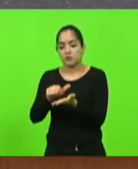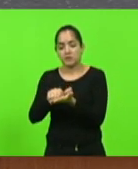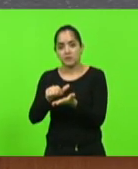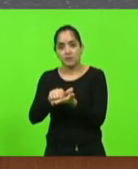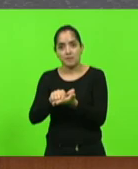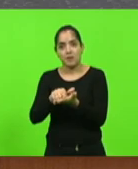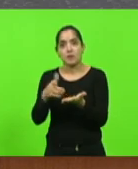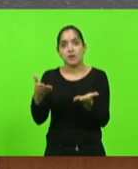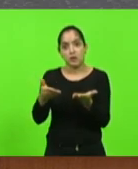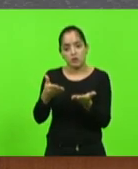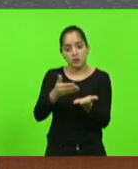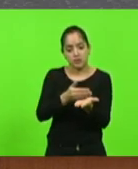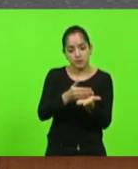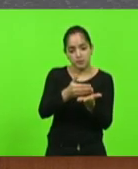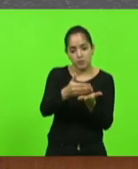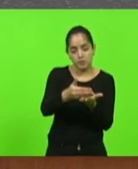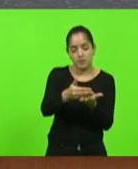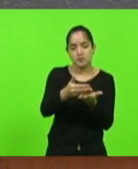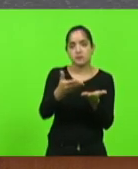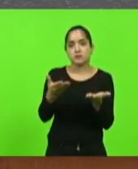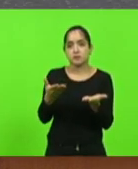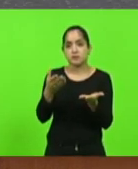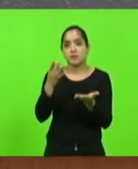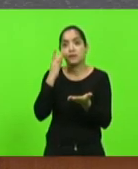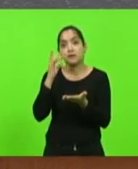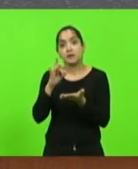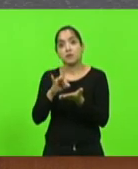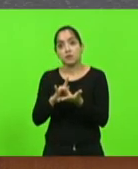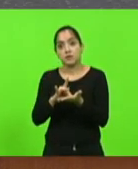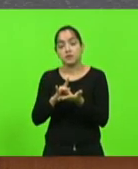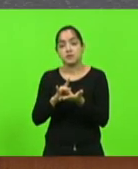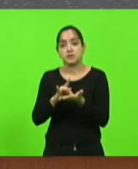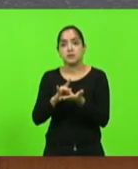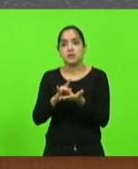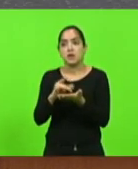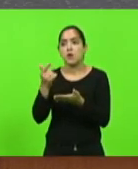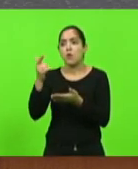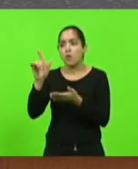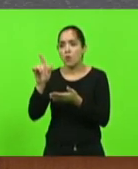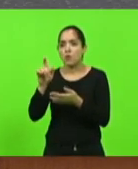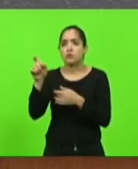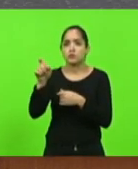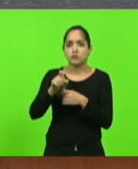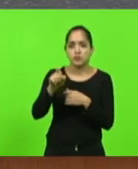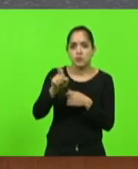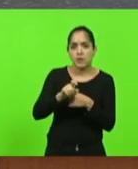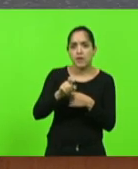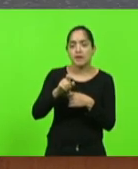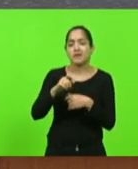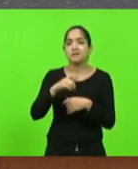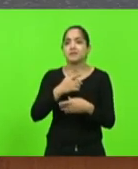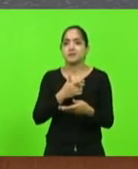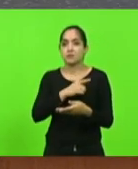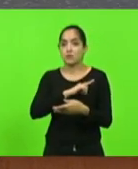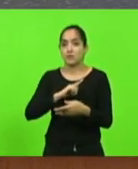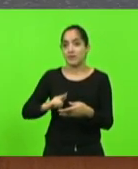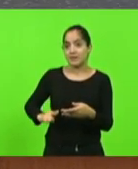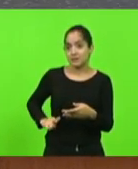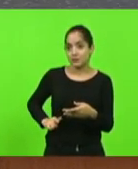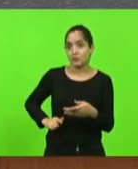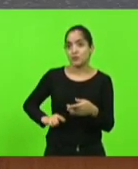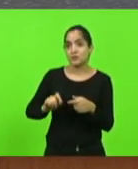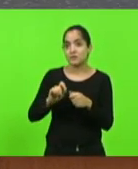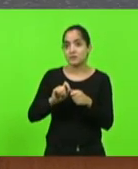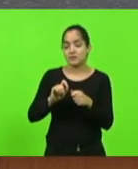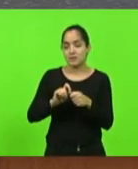tem que reconhecer também tudo que os outros governadores fizeram nos seus mandatos, mas